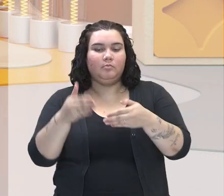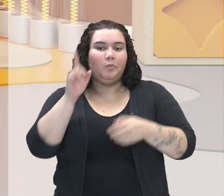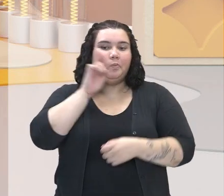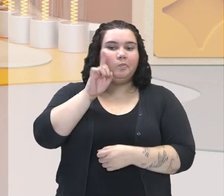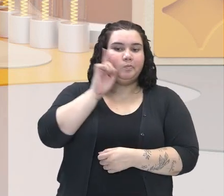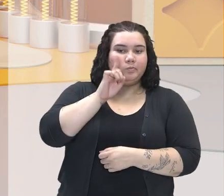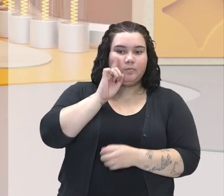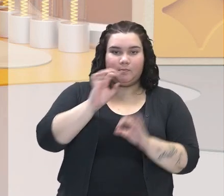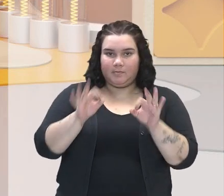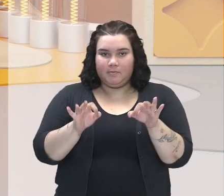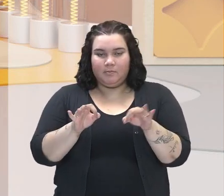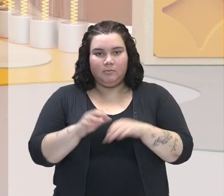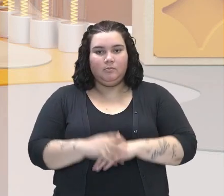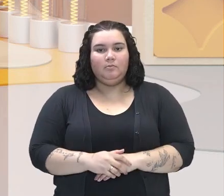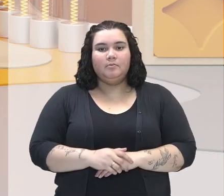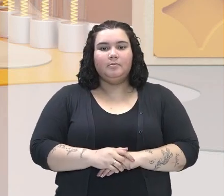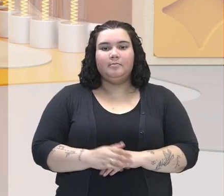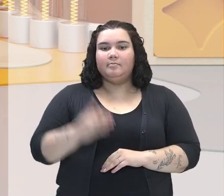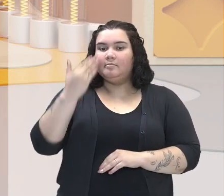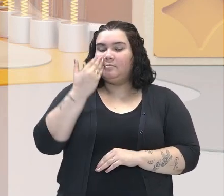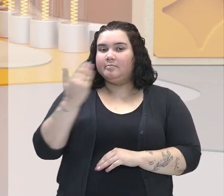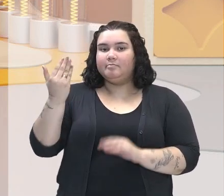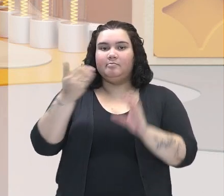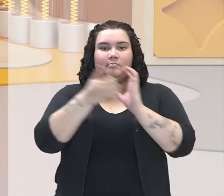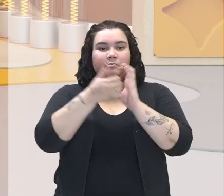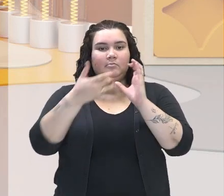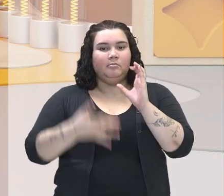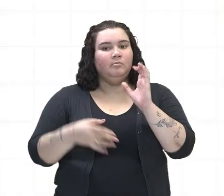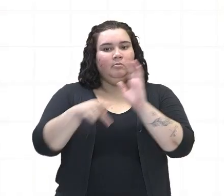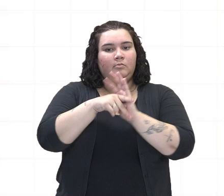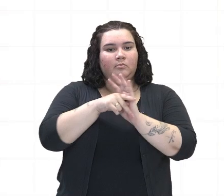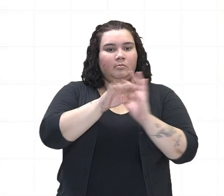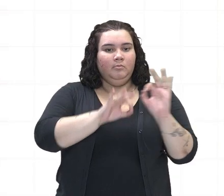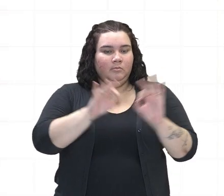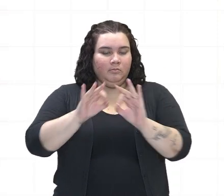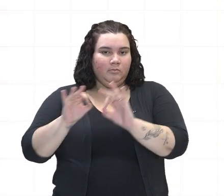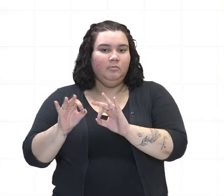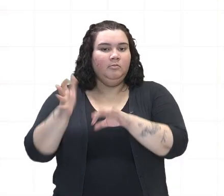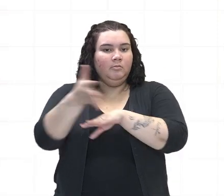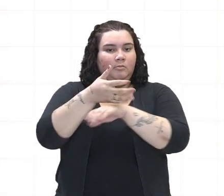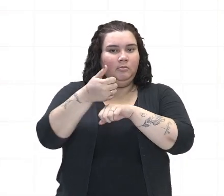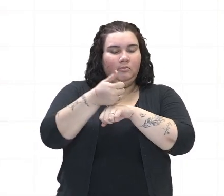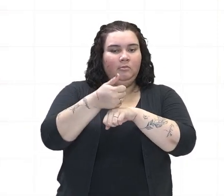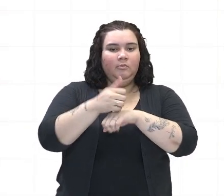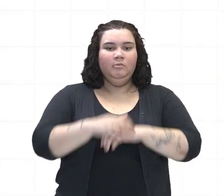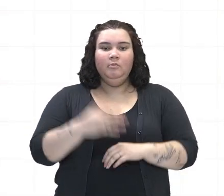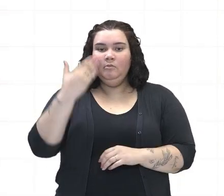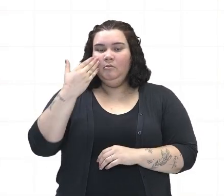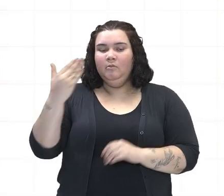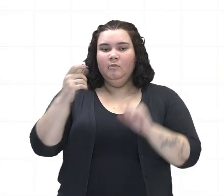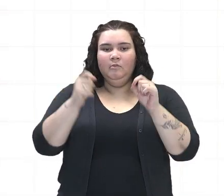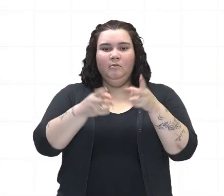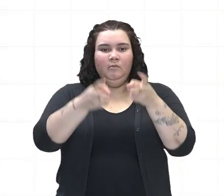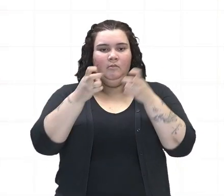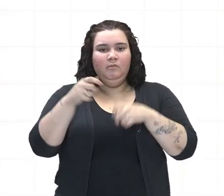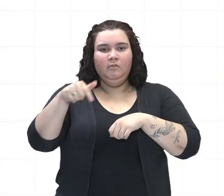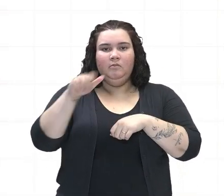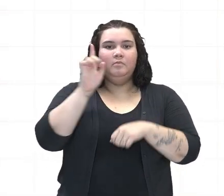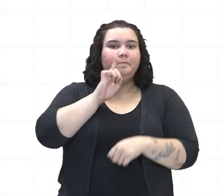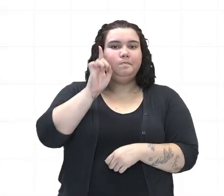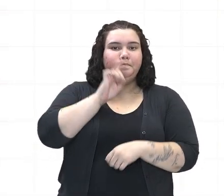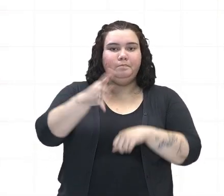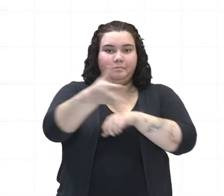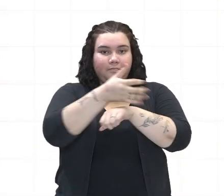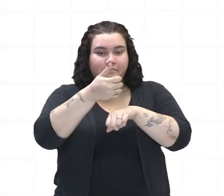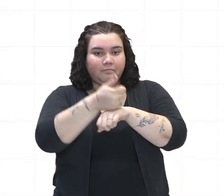Estados Unidos, certo? Acompanhe comigo as características desse processo de colonização. Bem, nós vimos que a colonização dos Estados Unidos foi